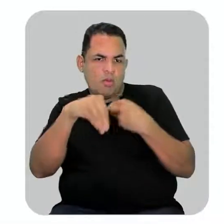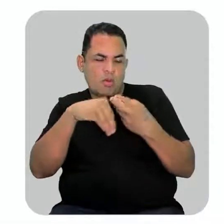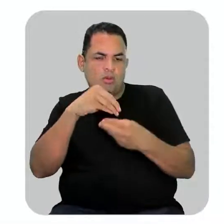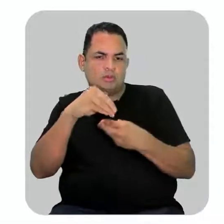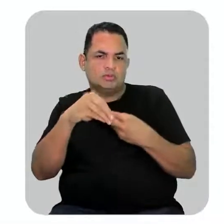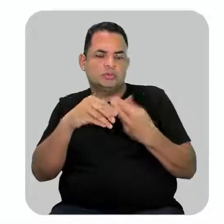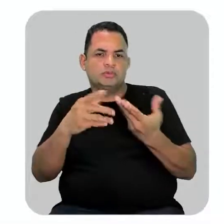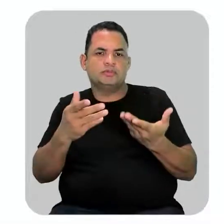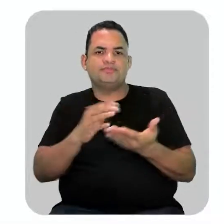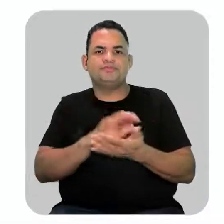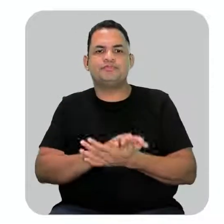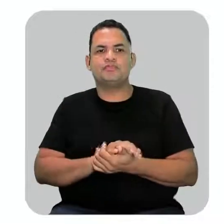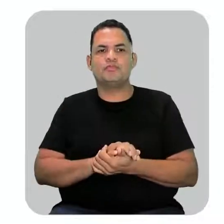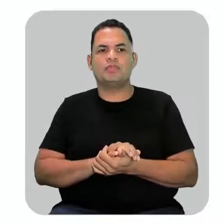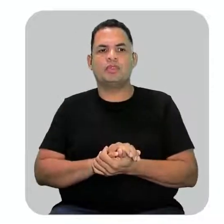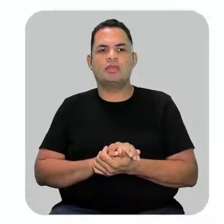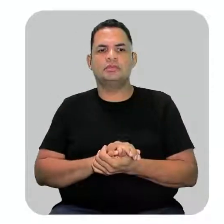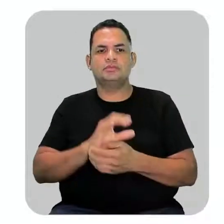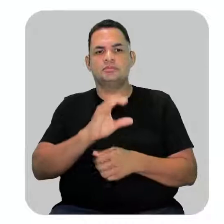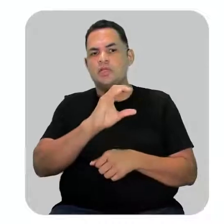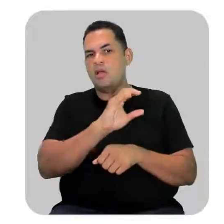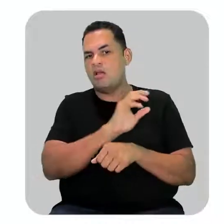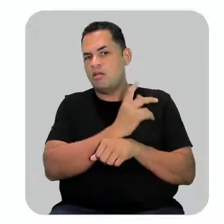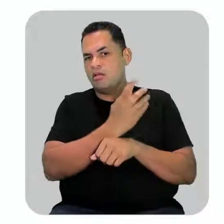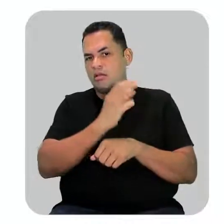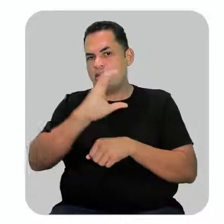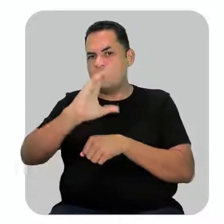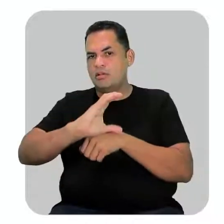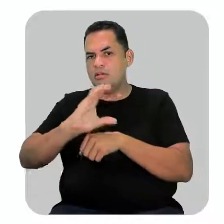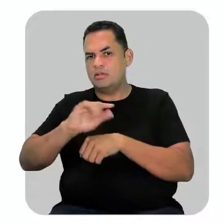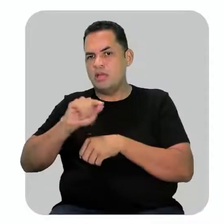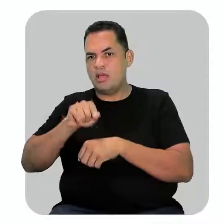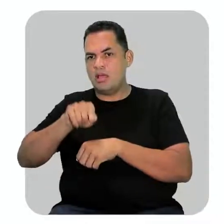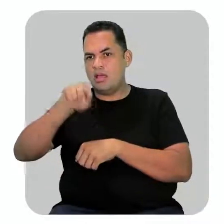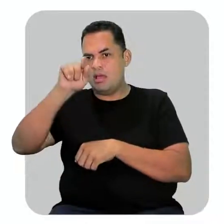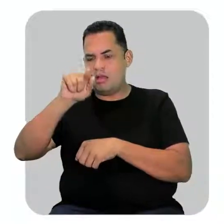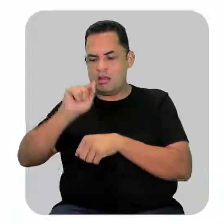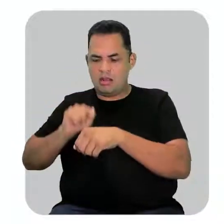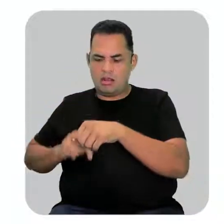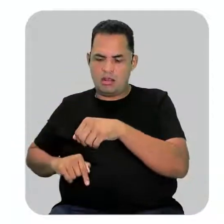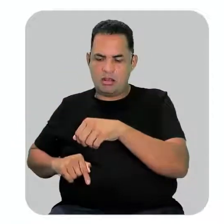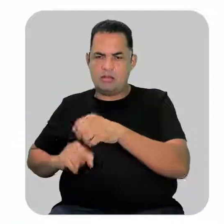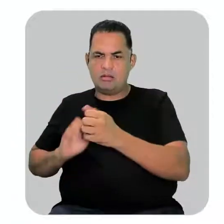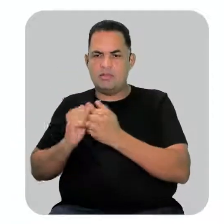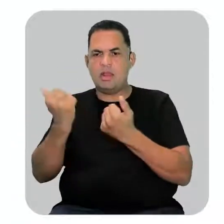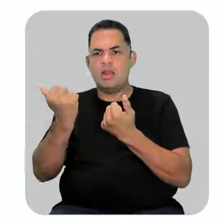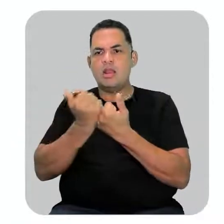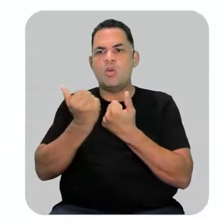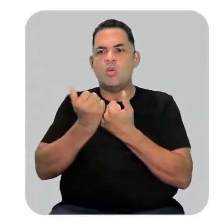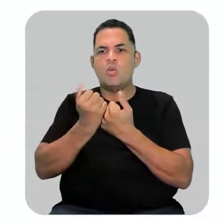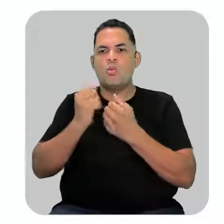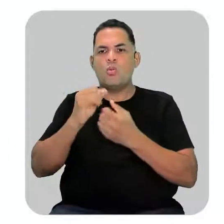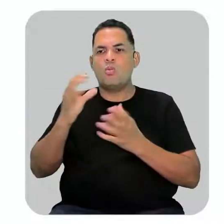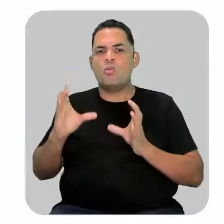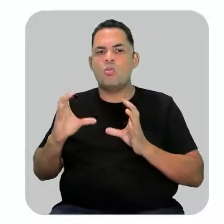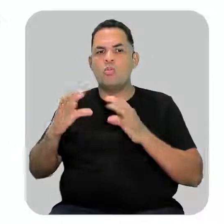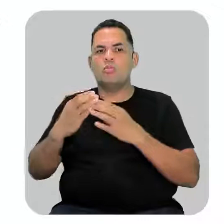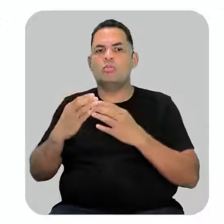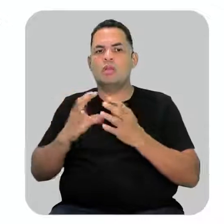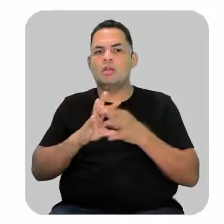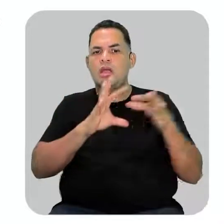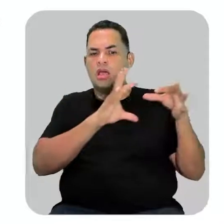Então, os hidrocarbonetos ramificados, eles apresentam os grupos substituintes ligados à sua cadeia